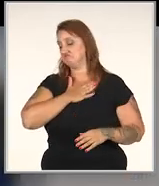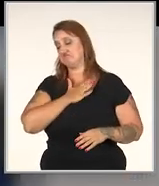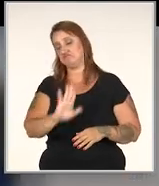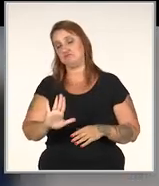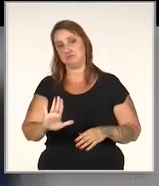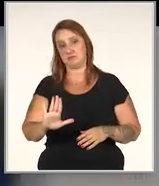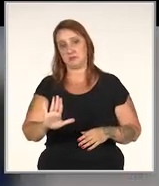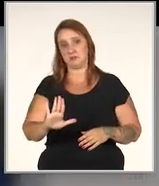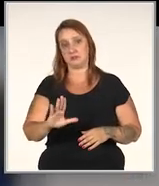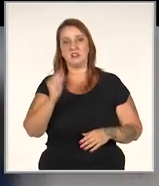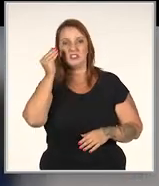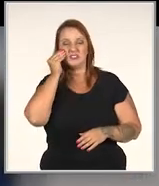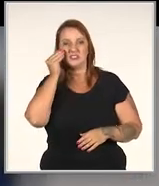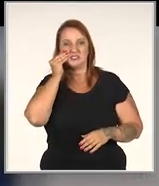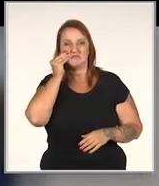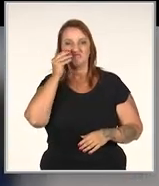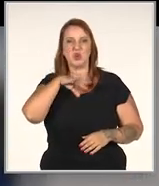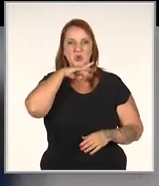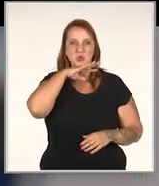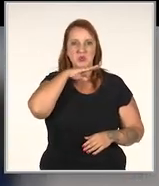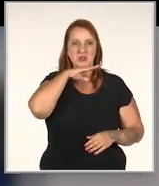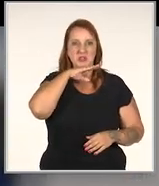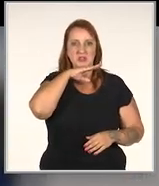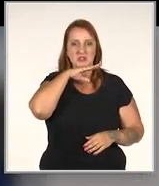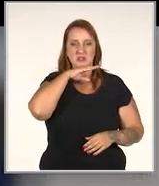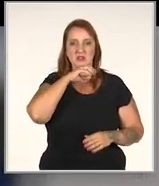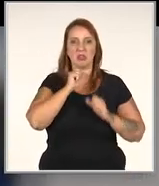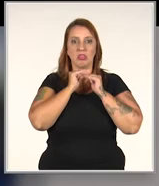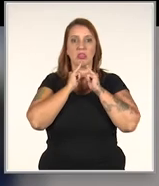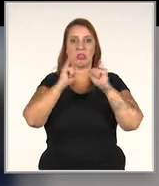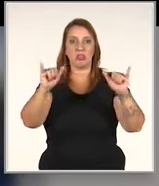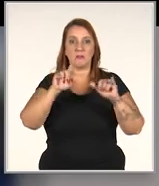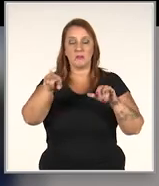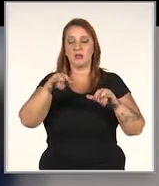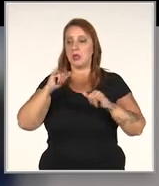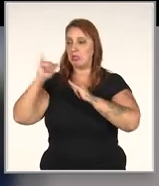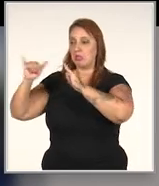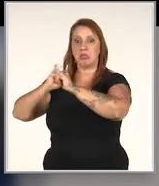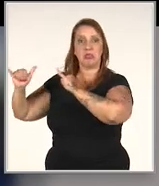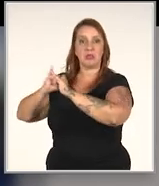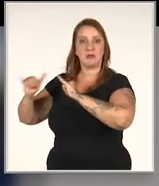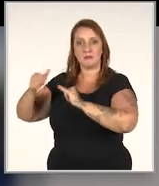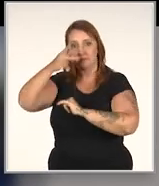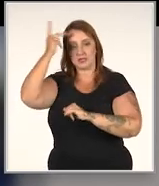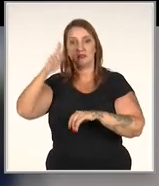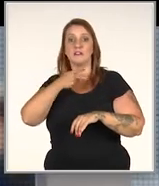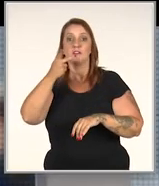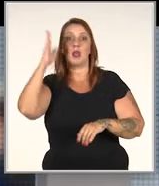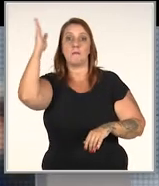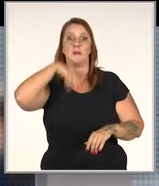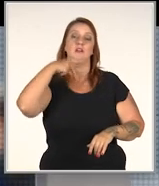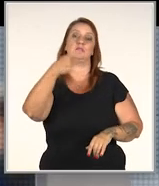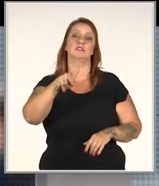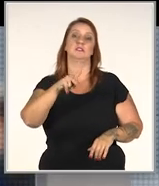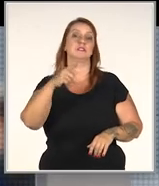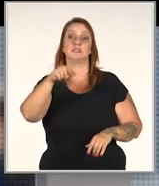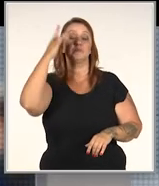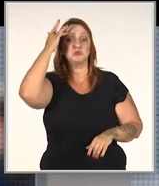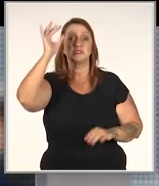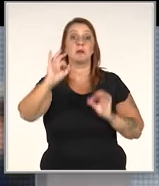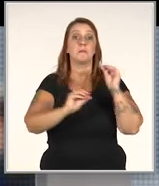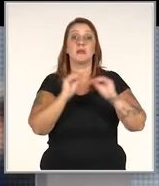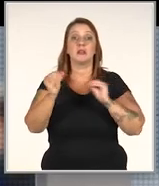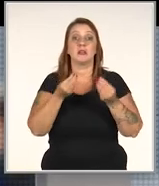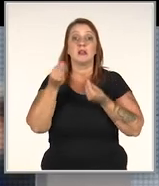provavelmente não gostou, teve uma experiência frustrante, não te contou, mas vai contar para outras pessoas. Então ele vai estar falando mal de você, sem